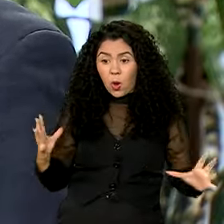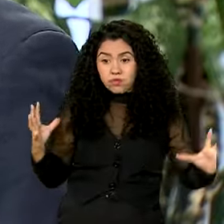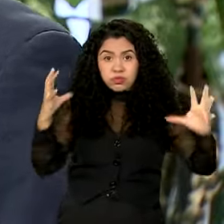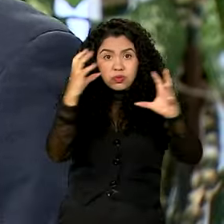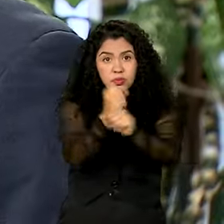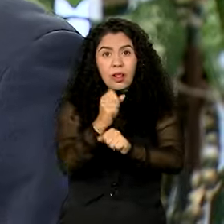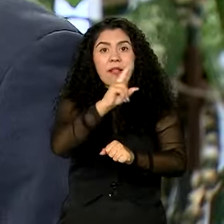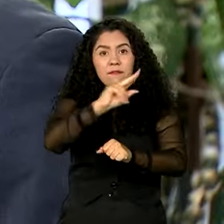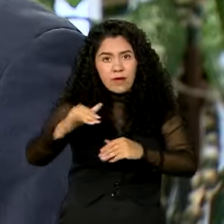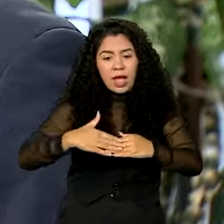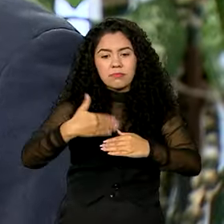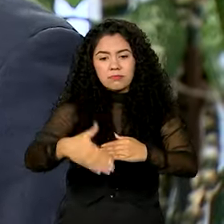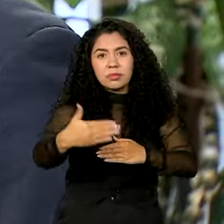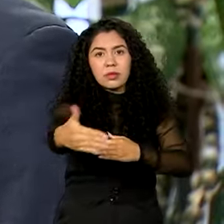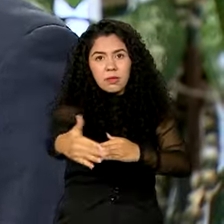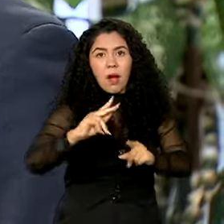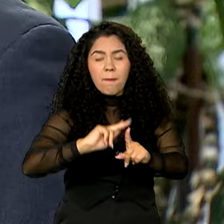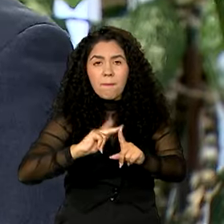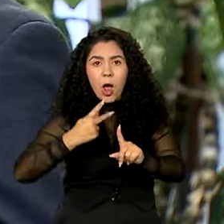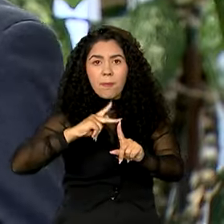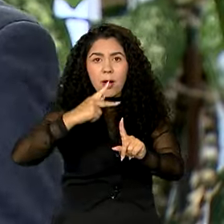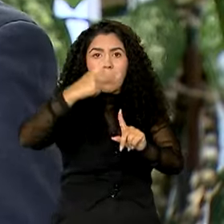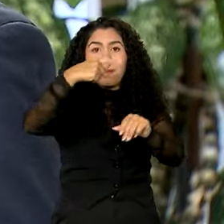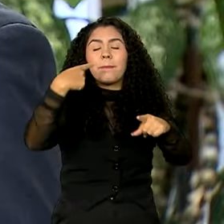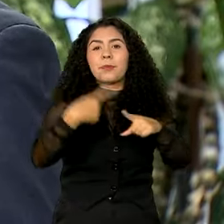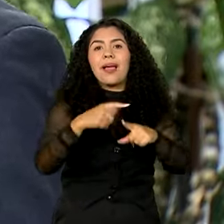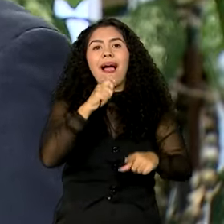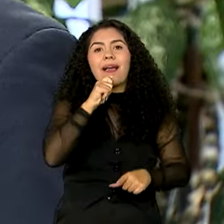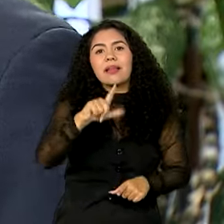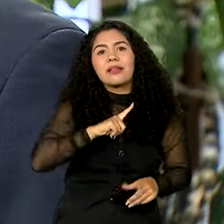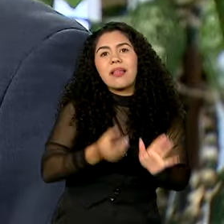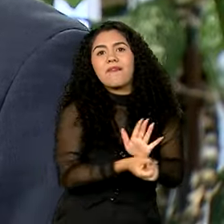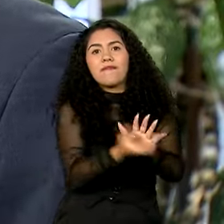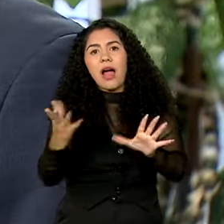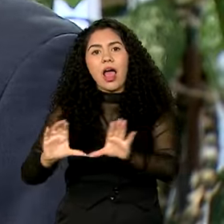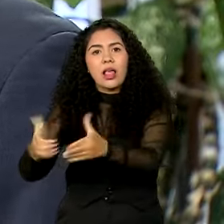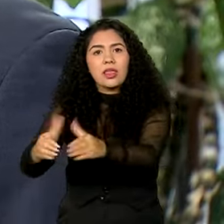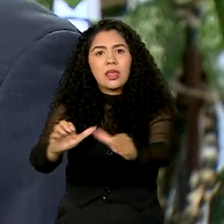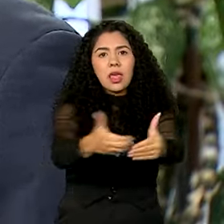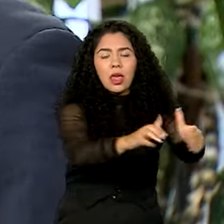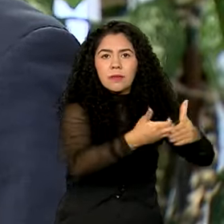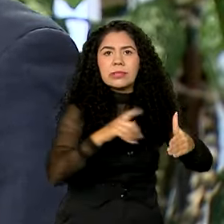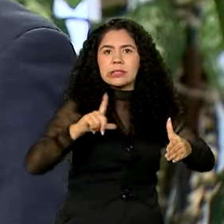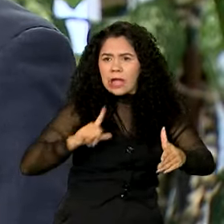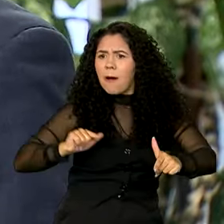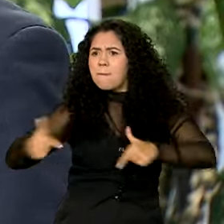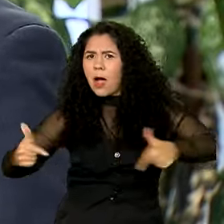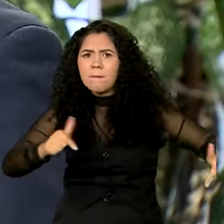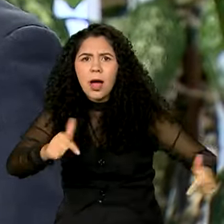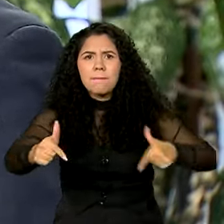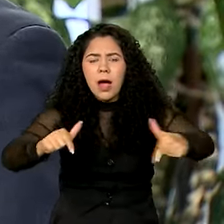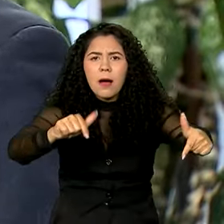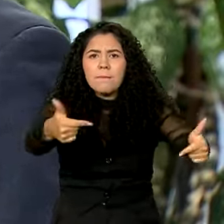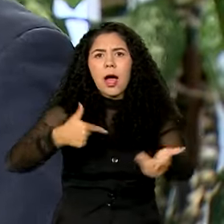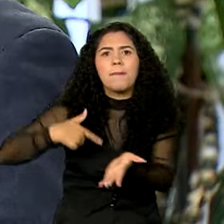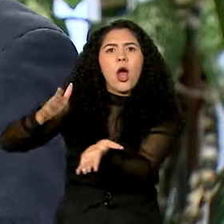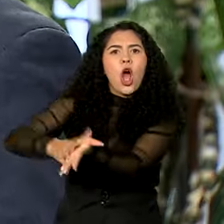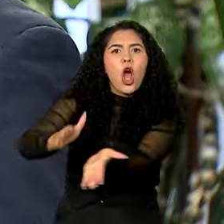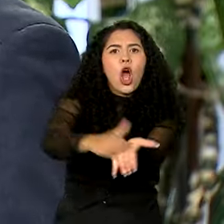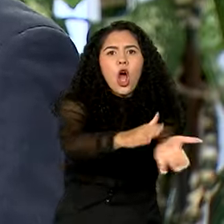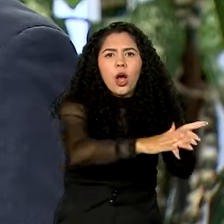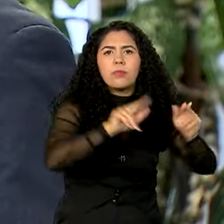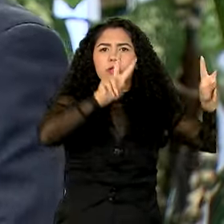próximas semanas, porque a gente ainda tem muitas equipes e muitas instituições em campo realizando essas cobranças dos pagamentos.